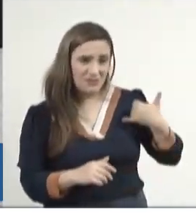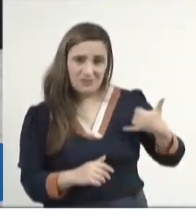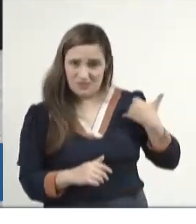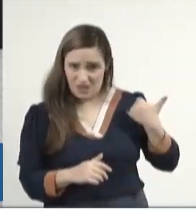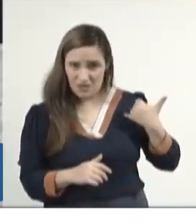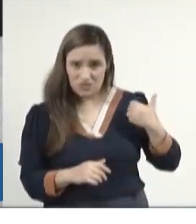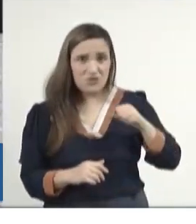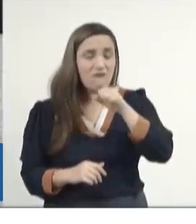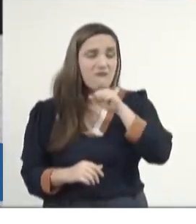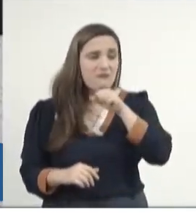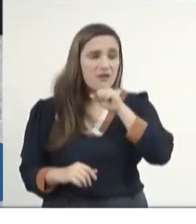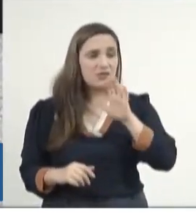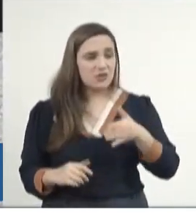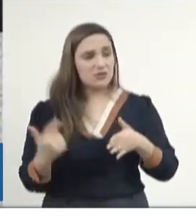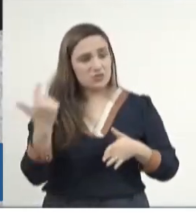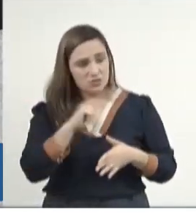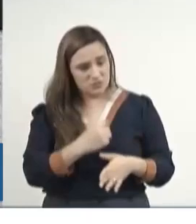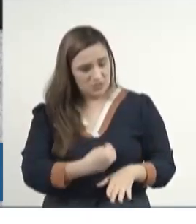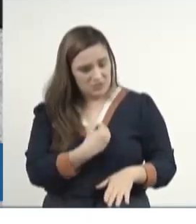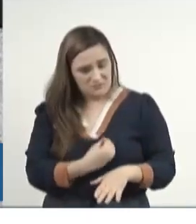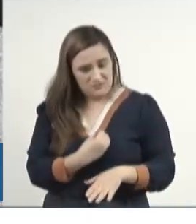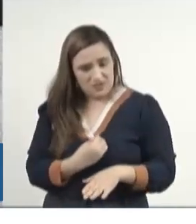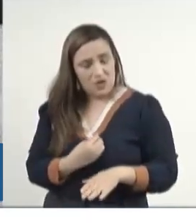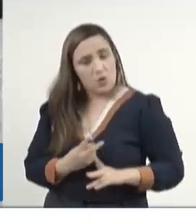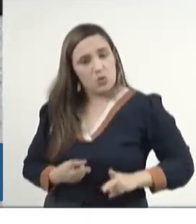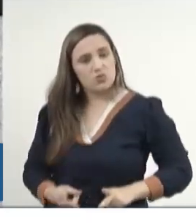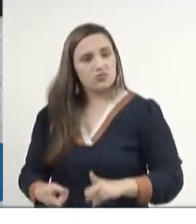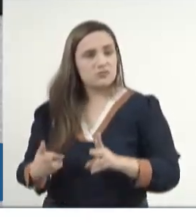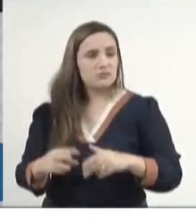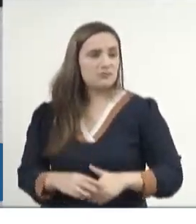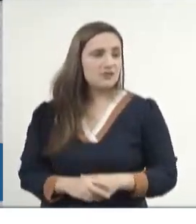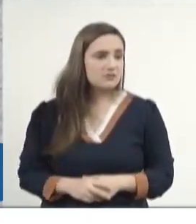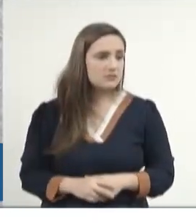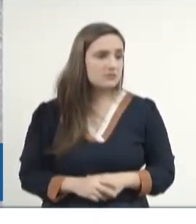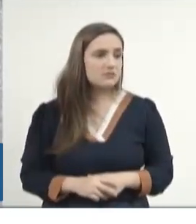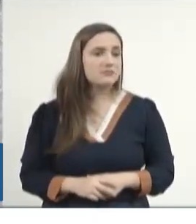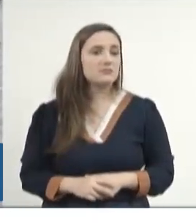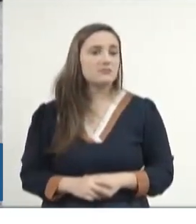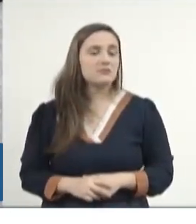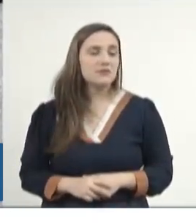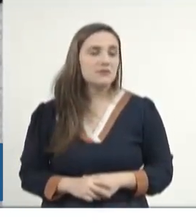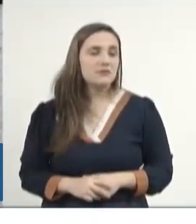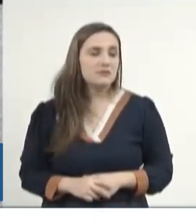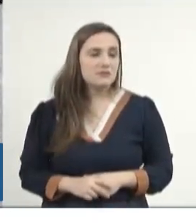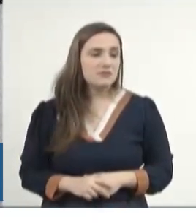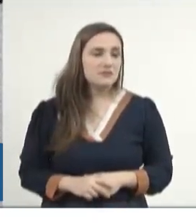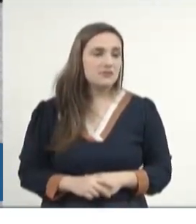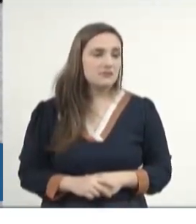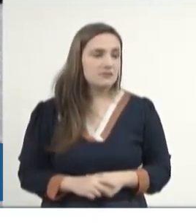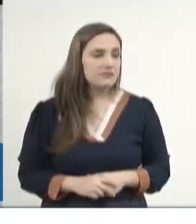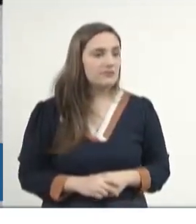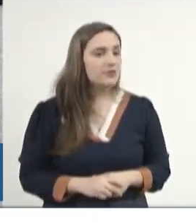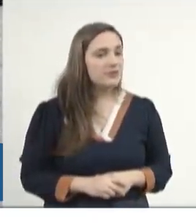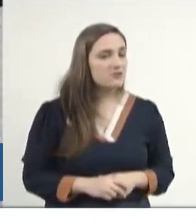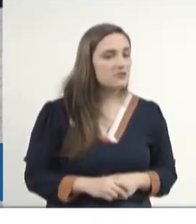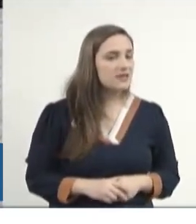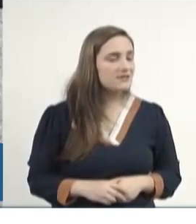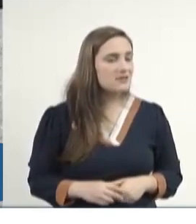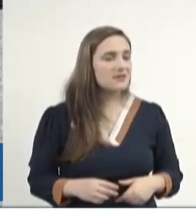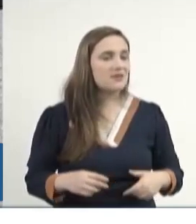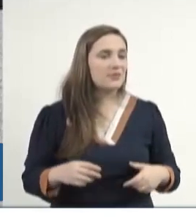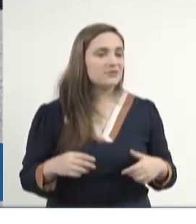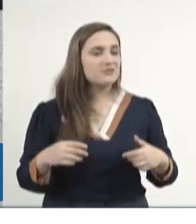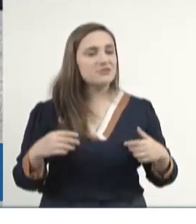avançada, conseguiria sobreviver com esse salário. Então, assim, eu gostaria de pedir para vocês